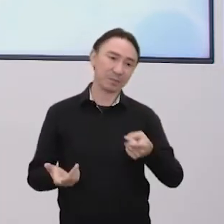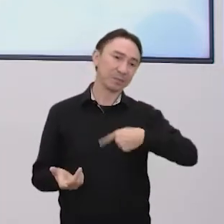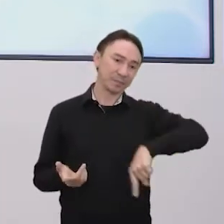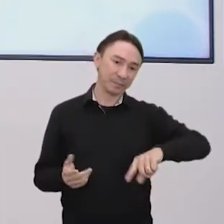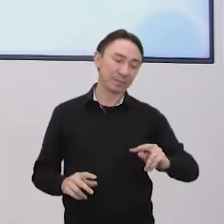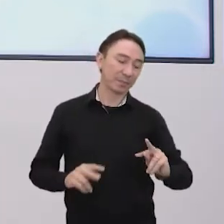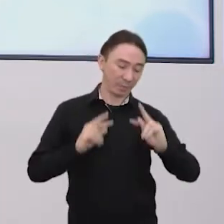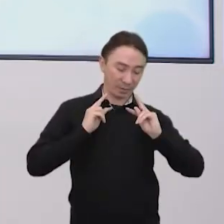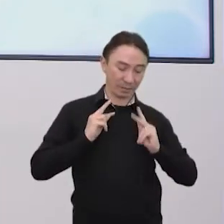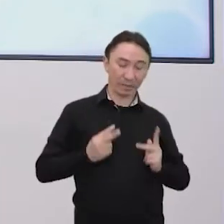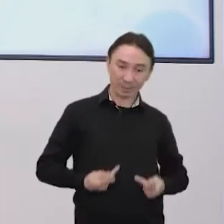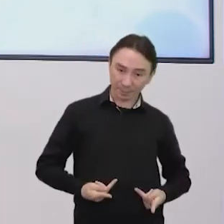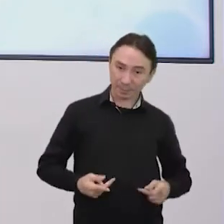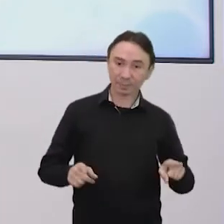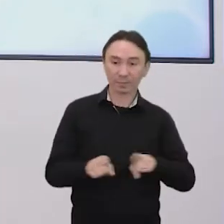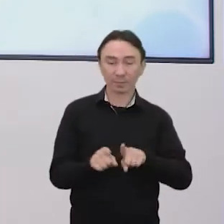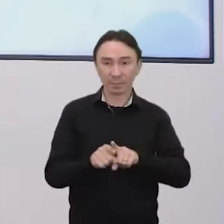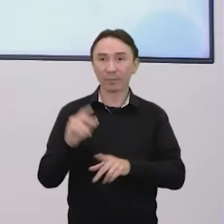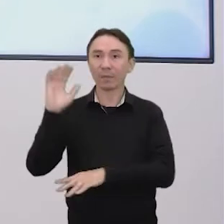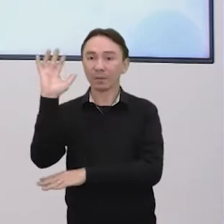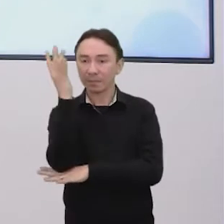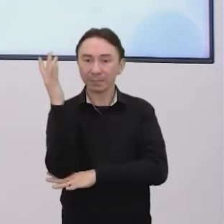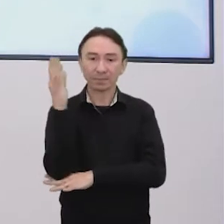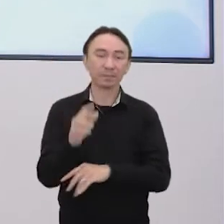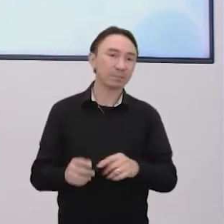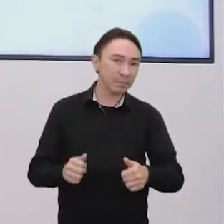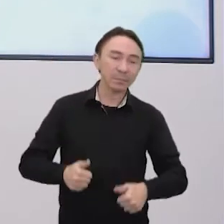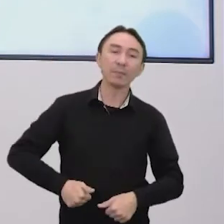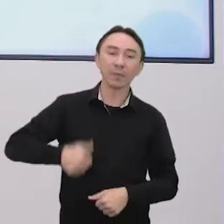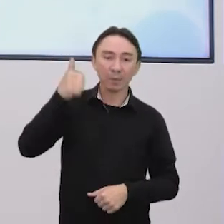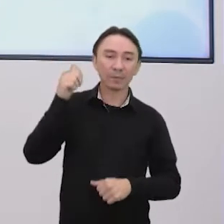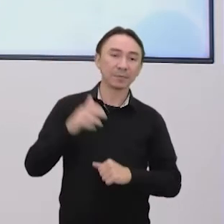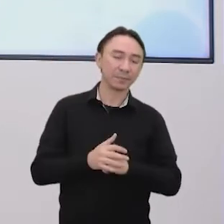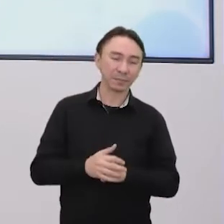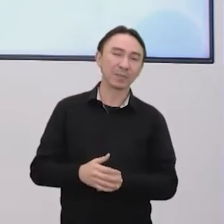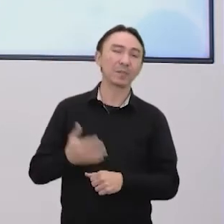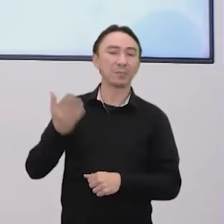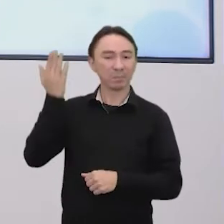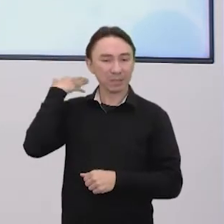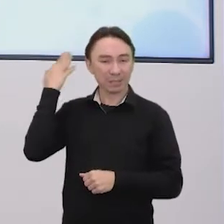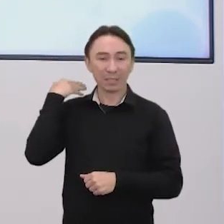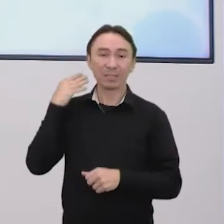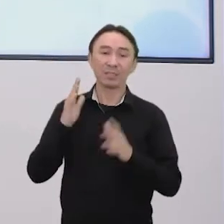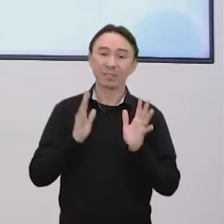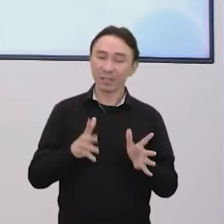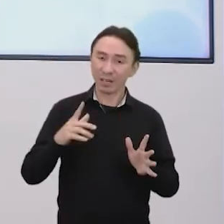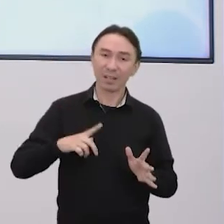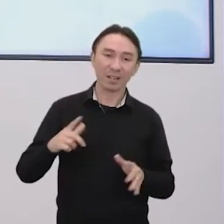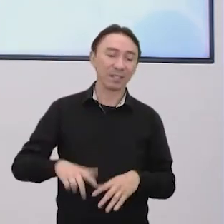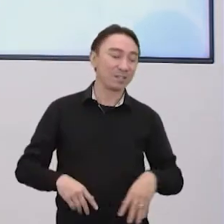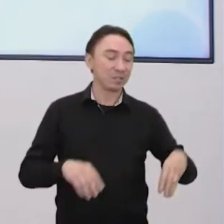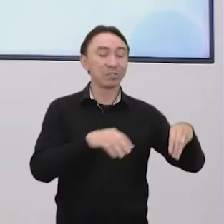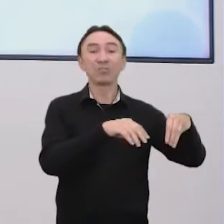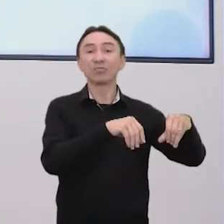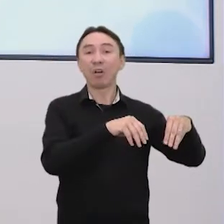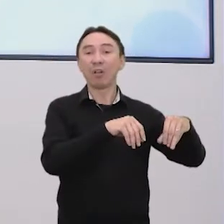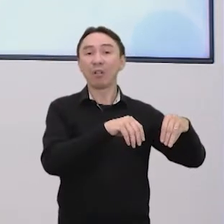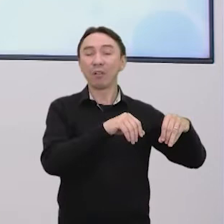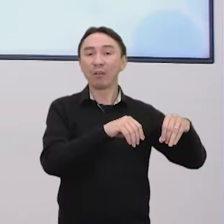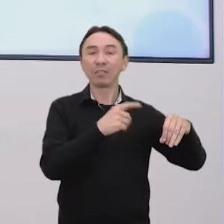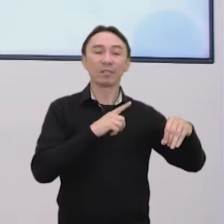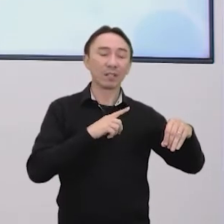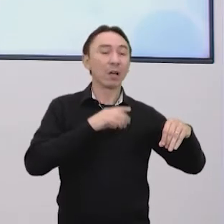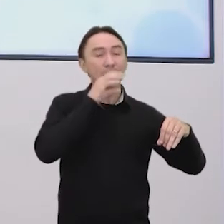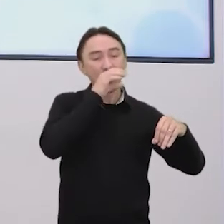parte de natureza. Beleza? A gente já falou um pouquinho sobre as geotérmicas, que é o calor oriundo do solo, e agora nós vamos começar a falar um